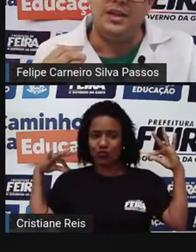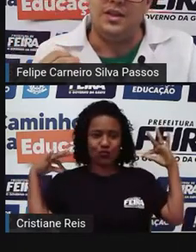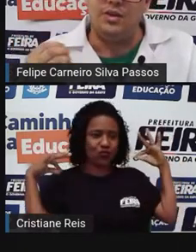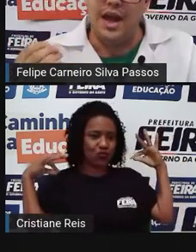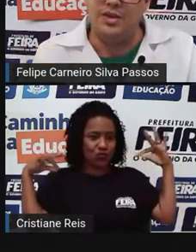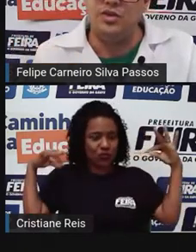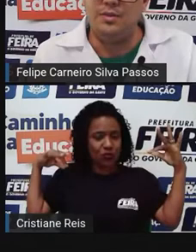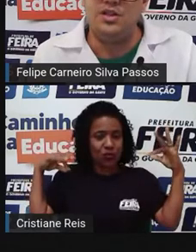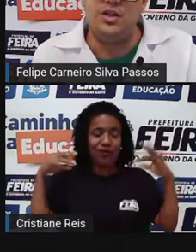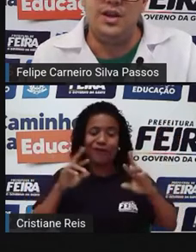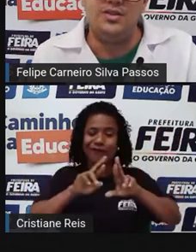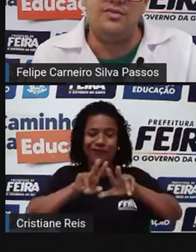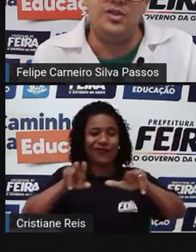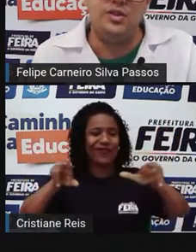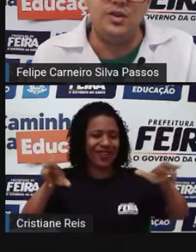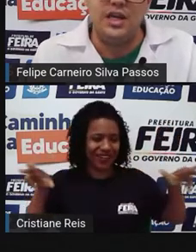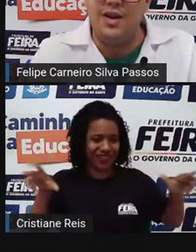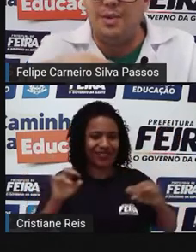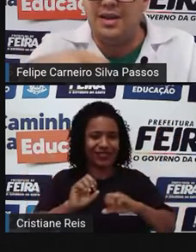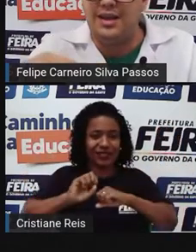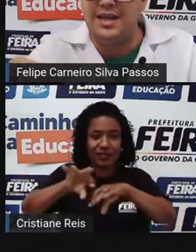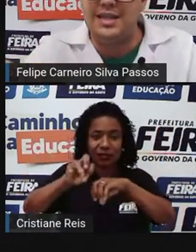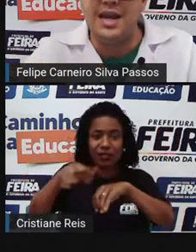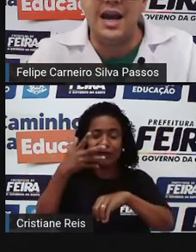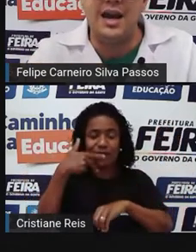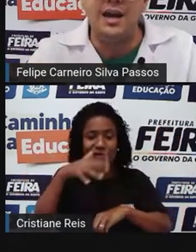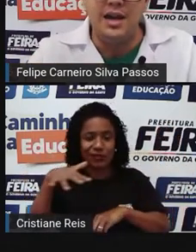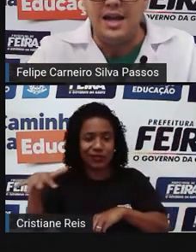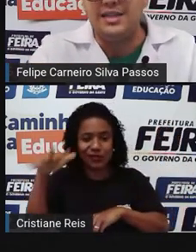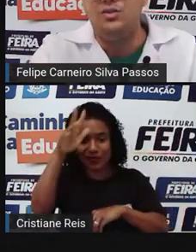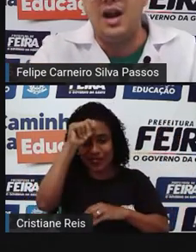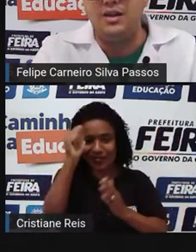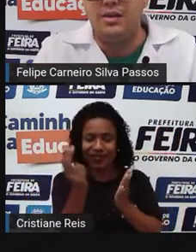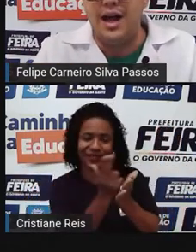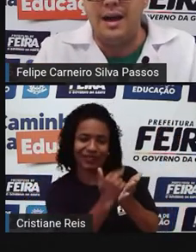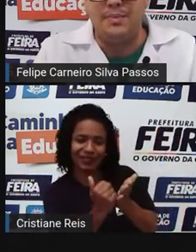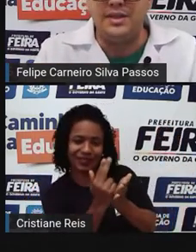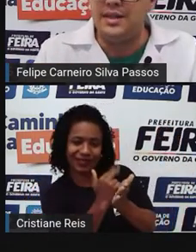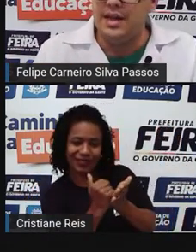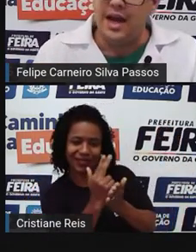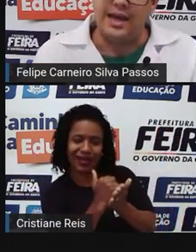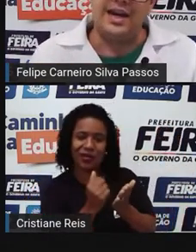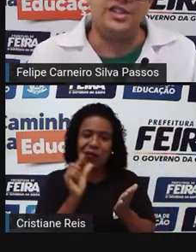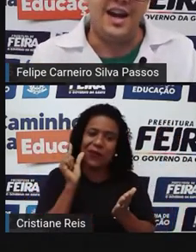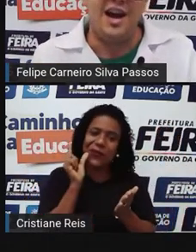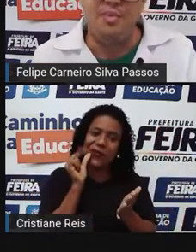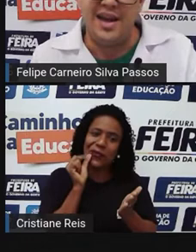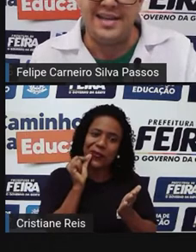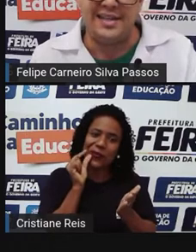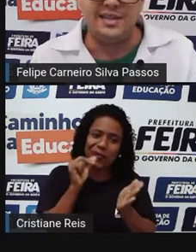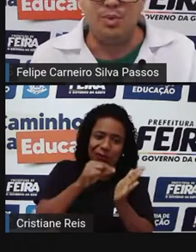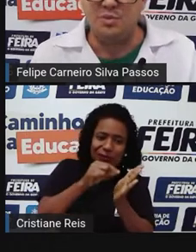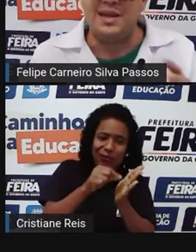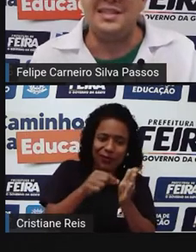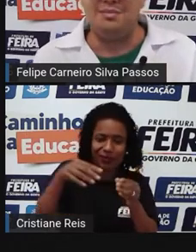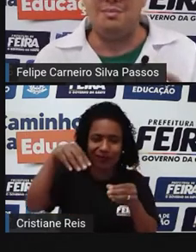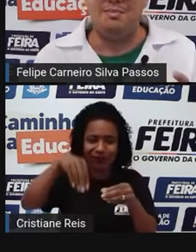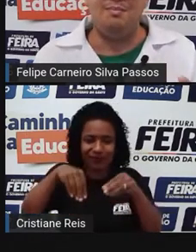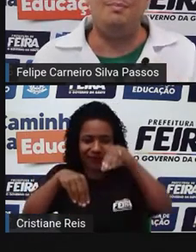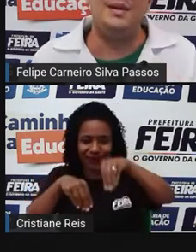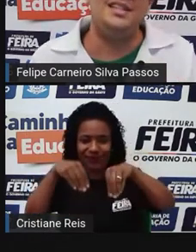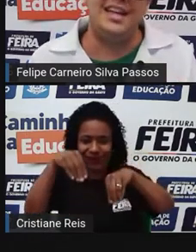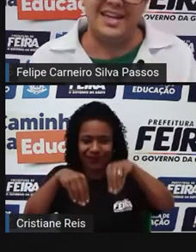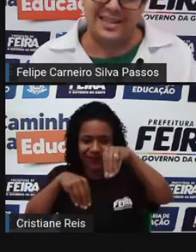né? Então, é justamente na educação infantil que a gente vai aprender a desenhar, a segurar no lápis, a encaixar peças. Pode parecer